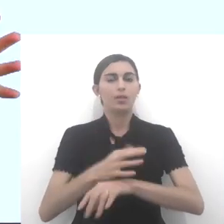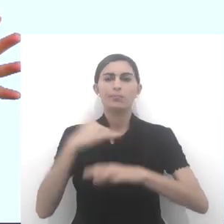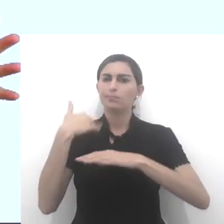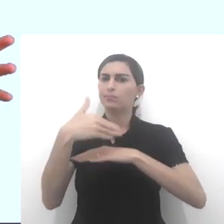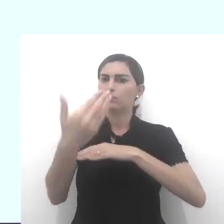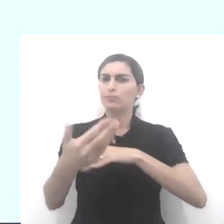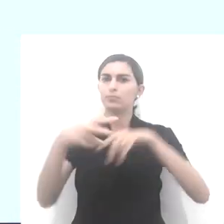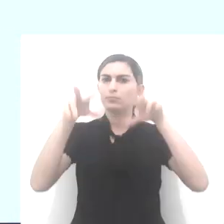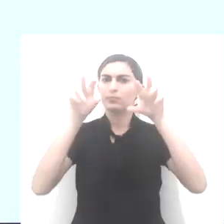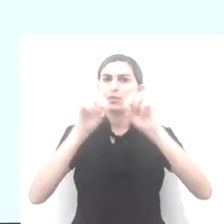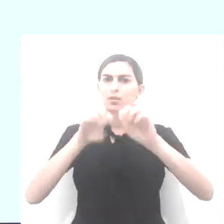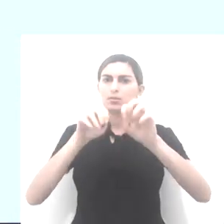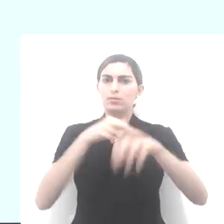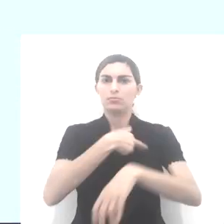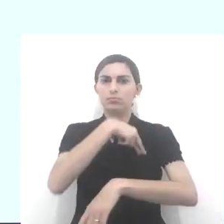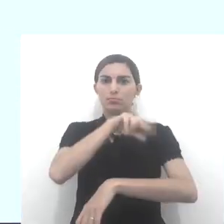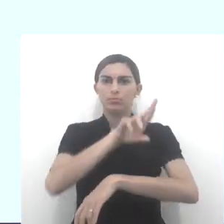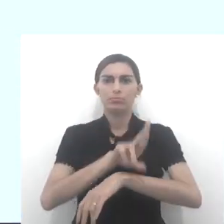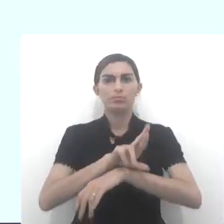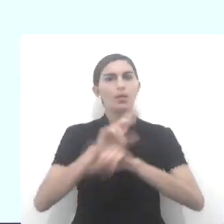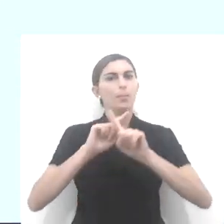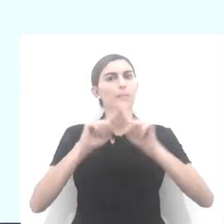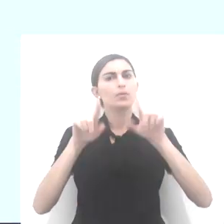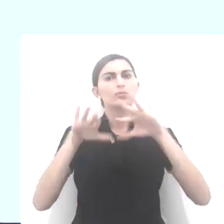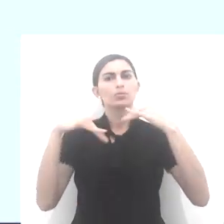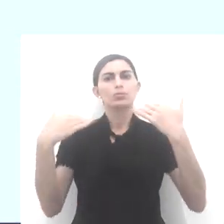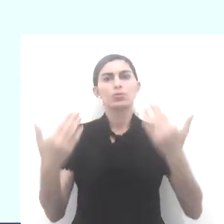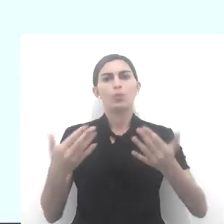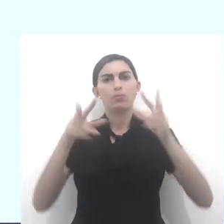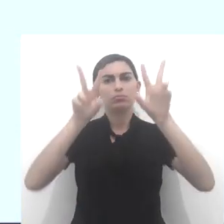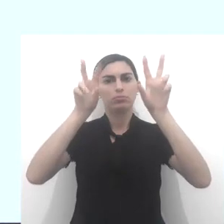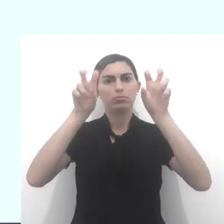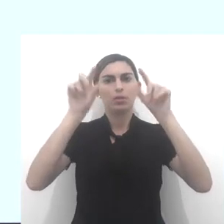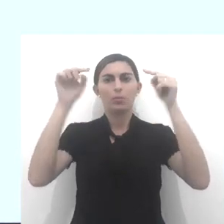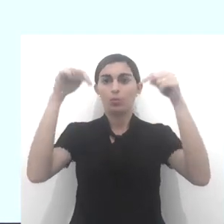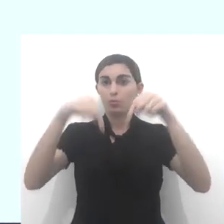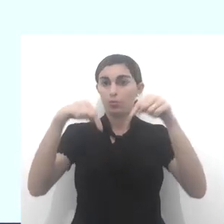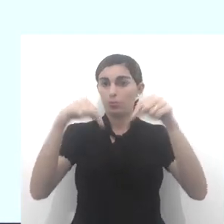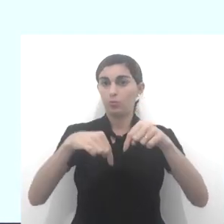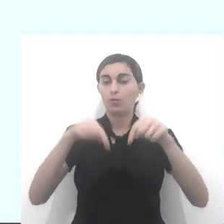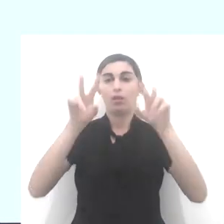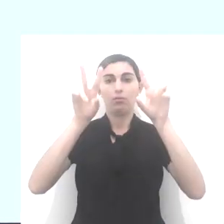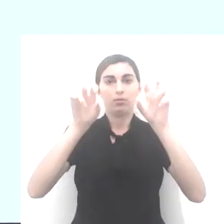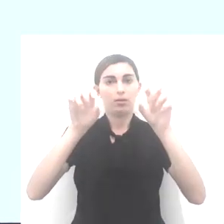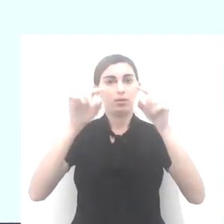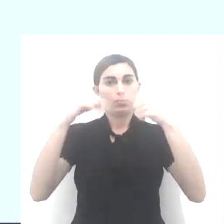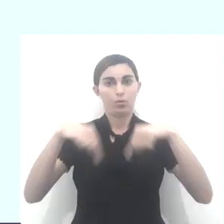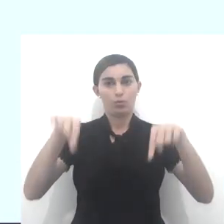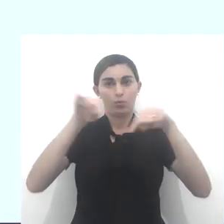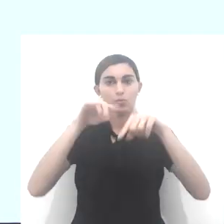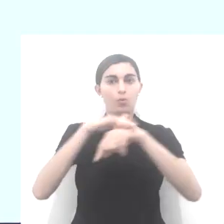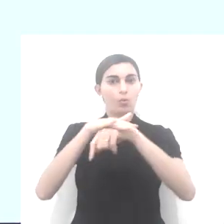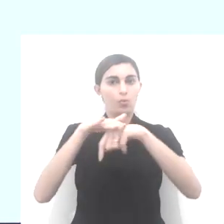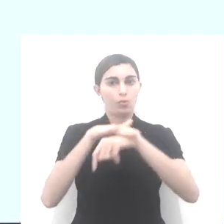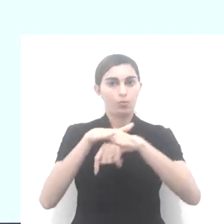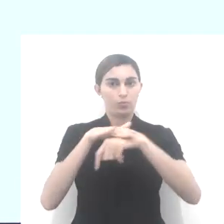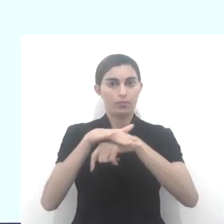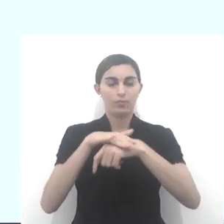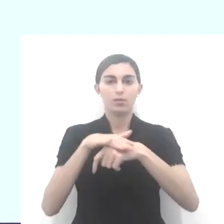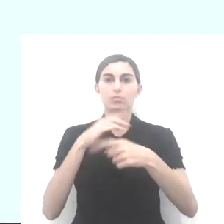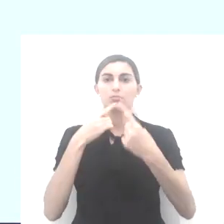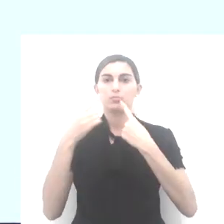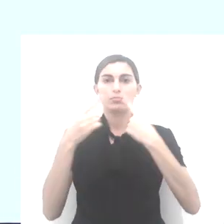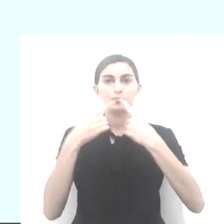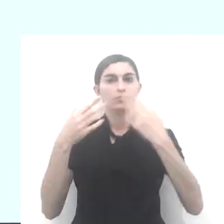nossa série sobre ensino religioso. Mas qual será o tema de hoje? O tema da nossa conversa, do nosso